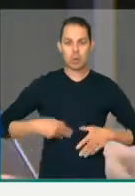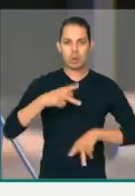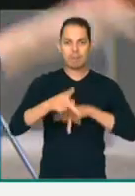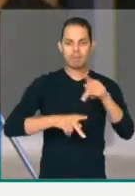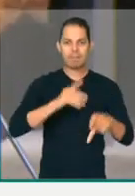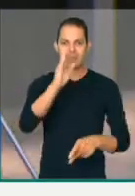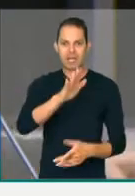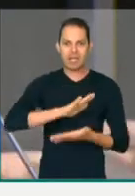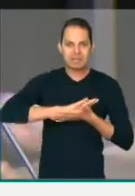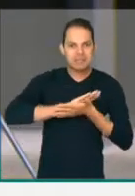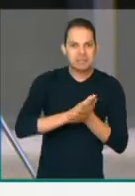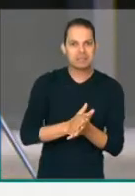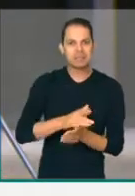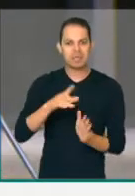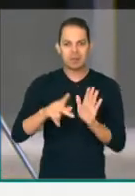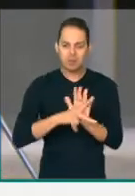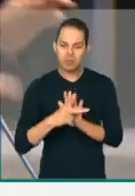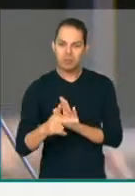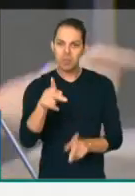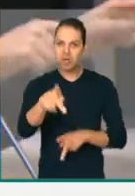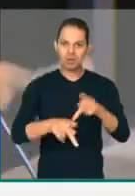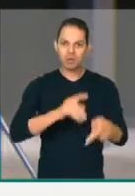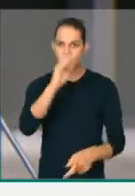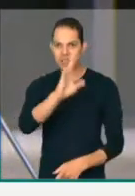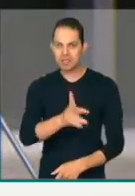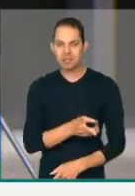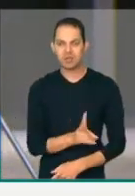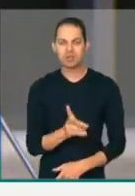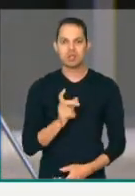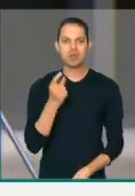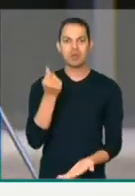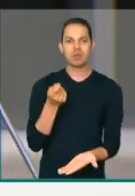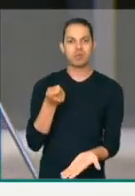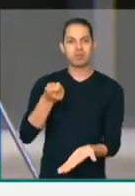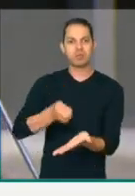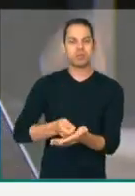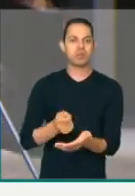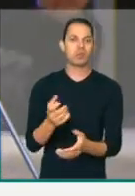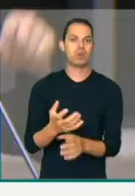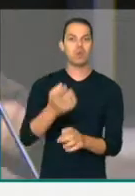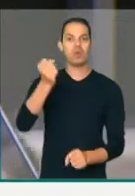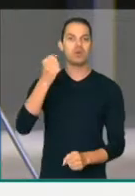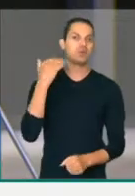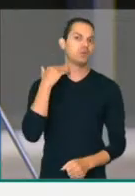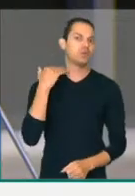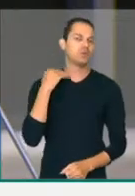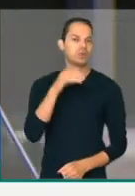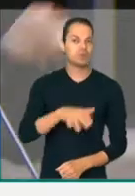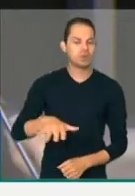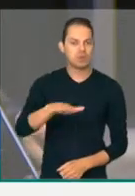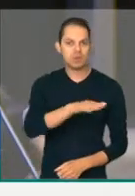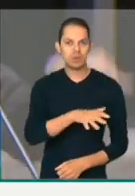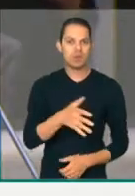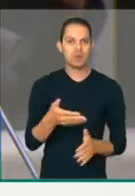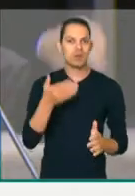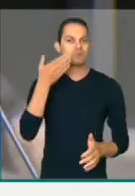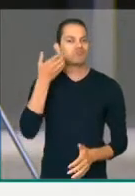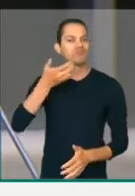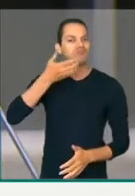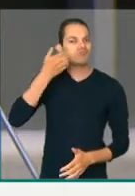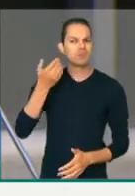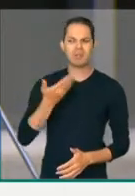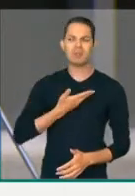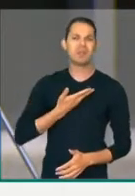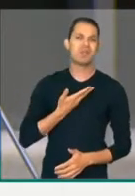massacrar ainda mais o próprio povo brasileiro e para seguir financiando o lucro dos banqueiros e dos parasitas do sistema financeiro. Aliás, muito